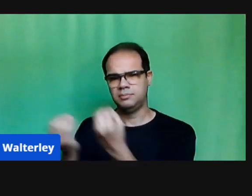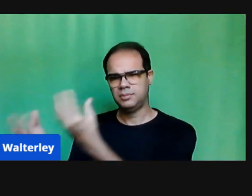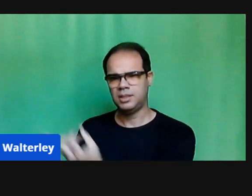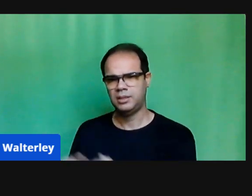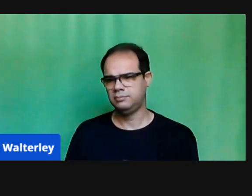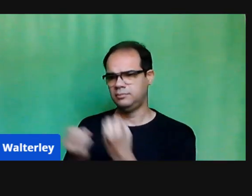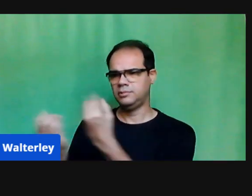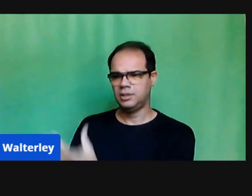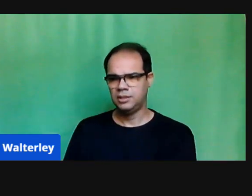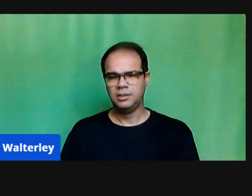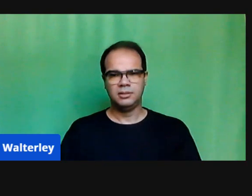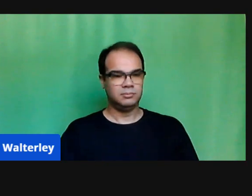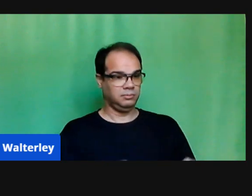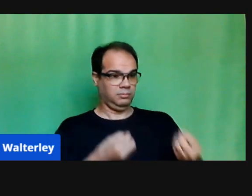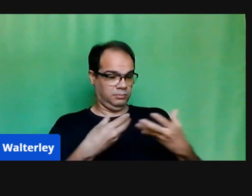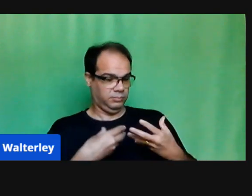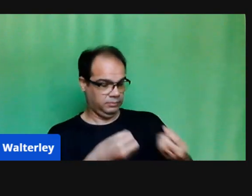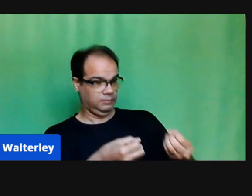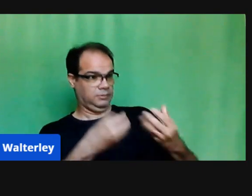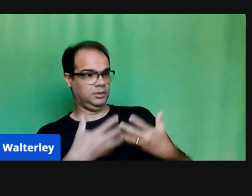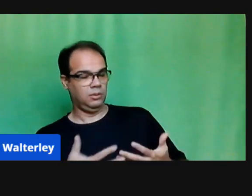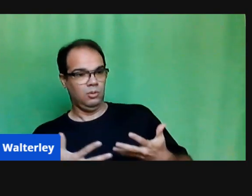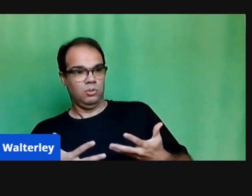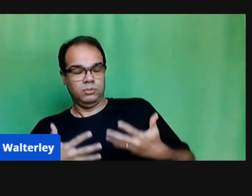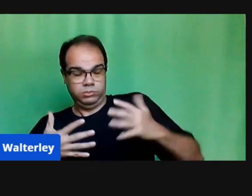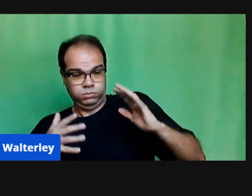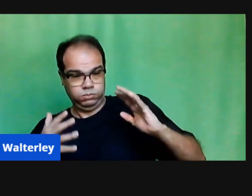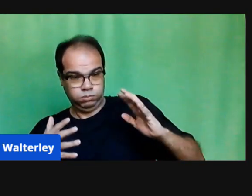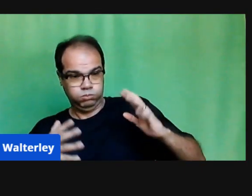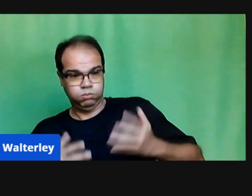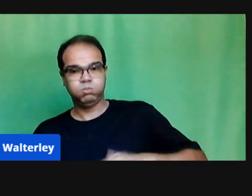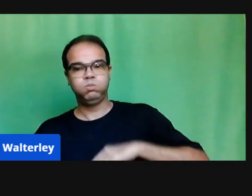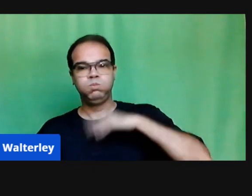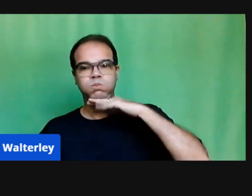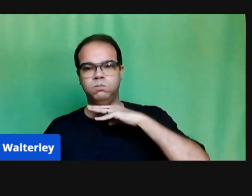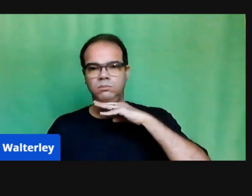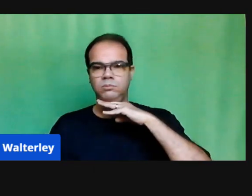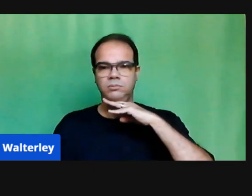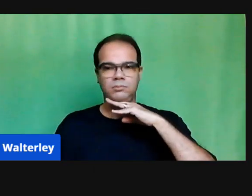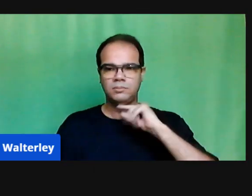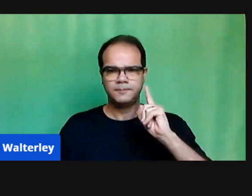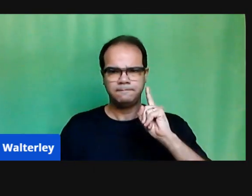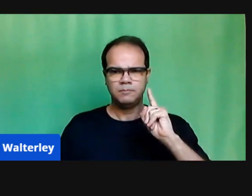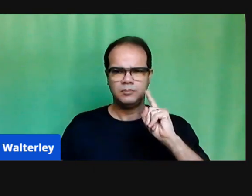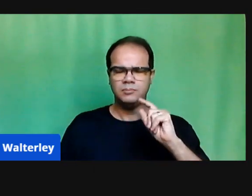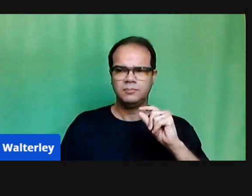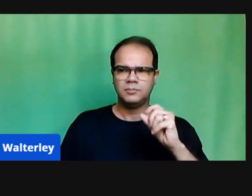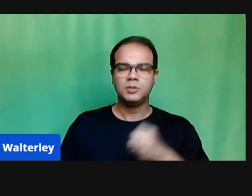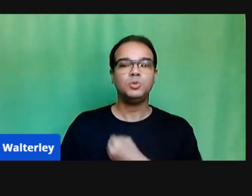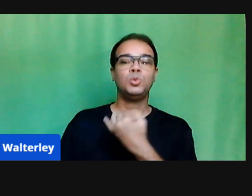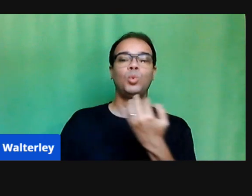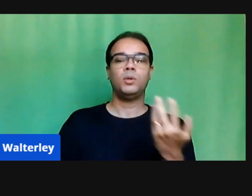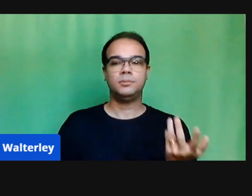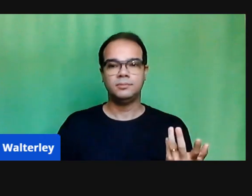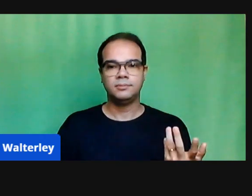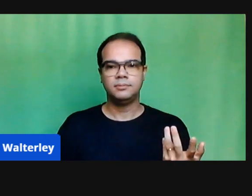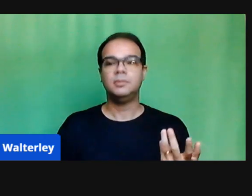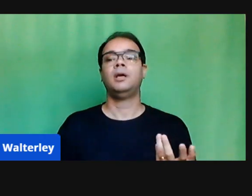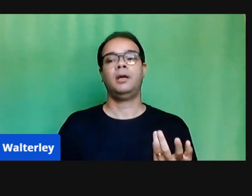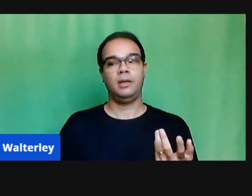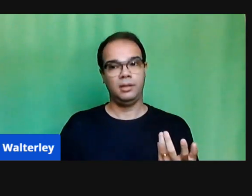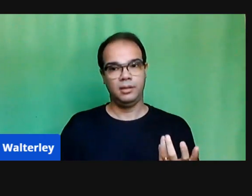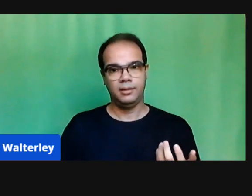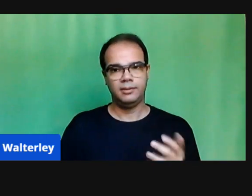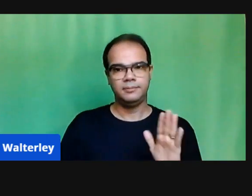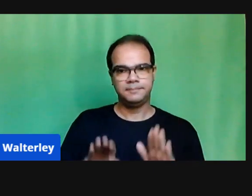nesse momento, mas que as famílias, as crianças continuassem tendo uma